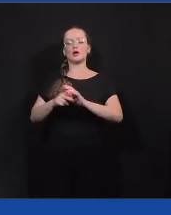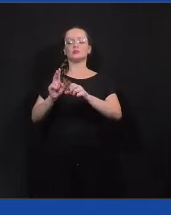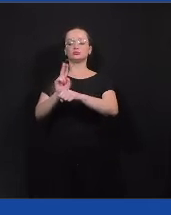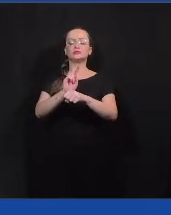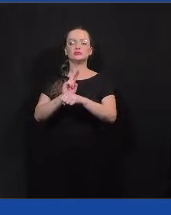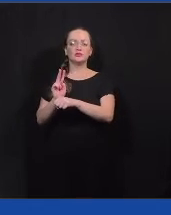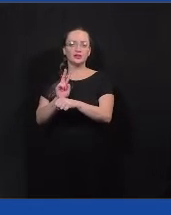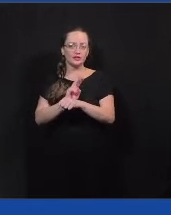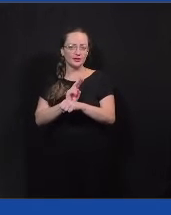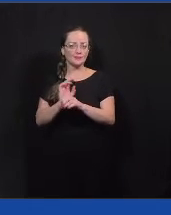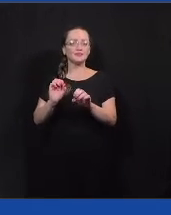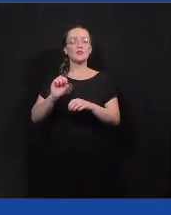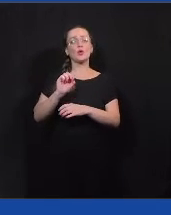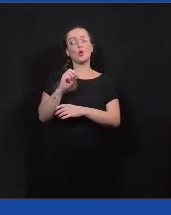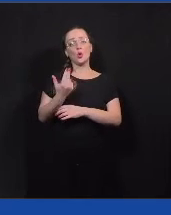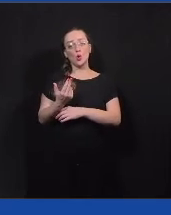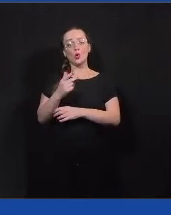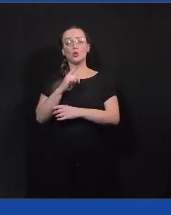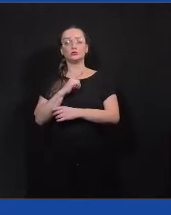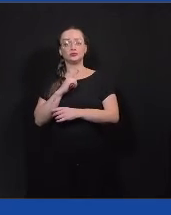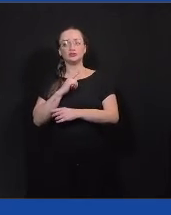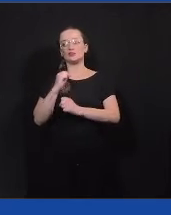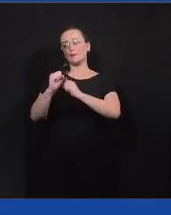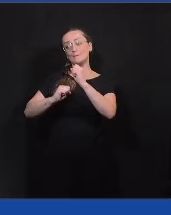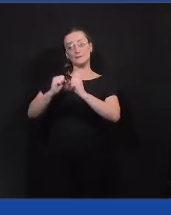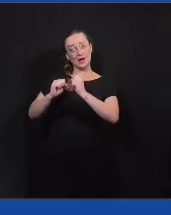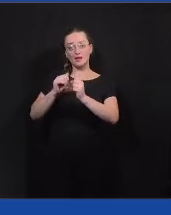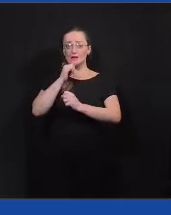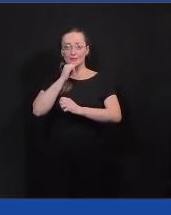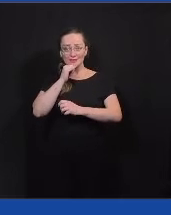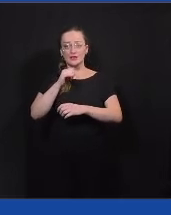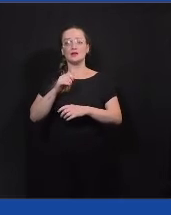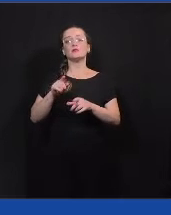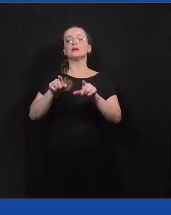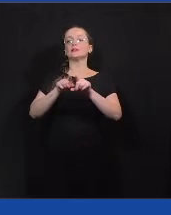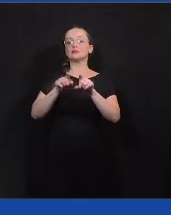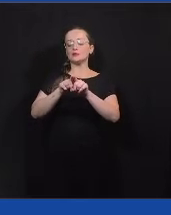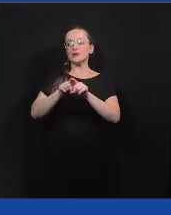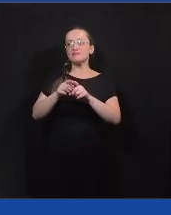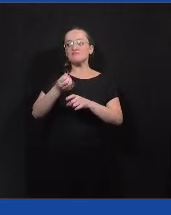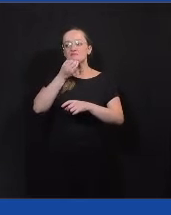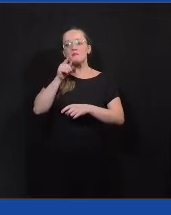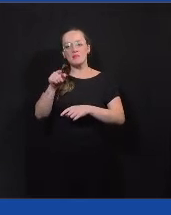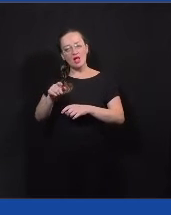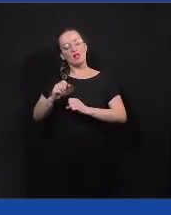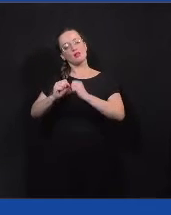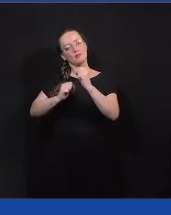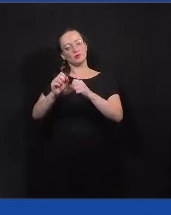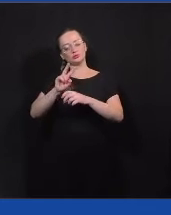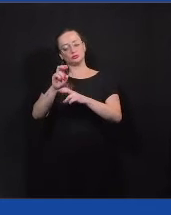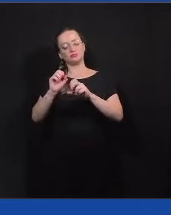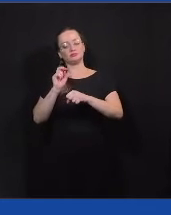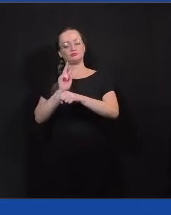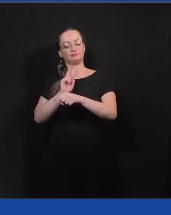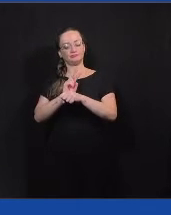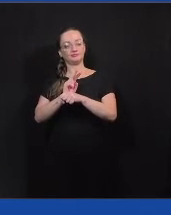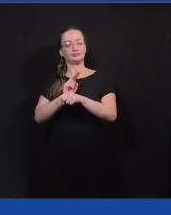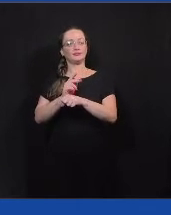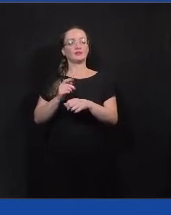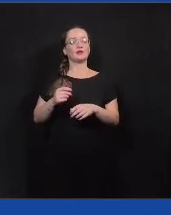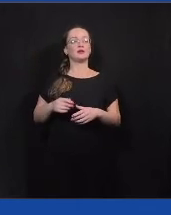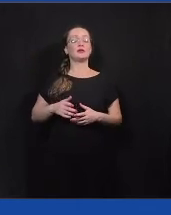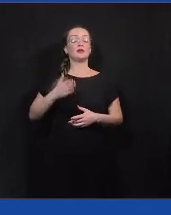alguma empresa que também se beneficia dessa questão de zeladoria, de rastreio de